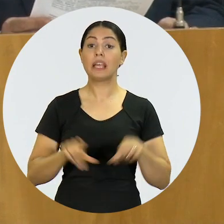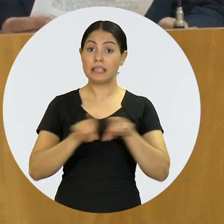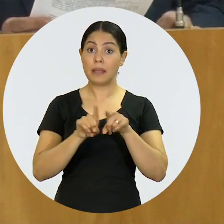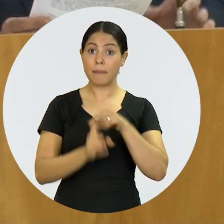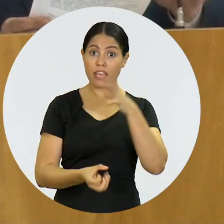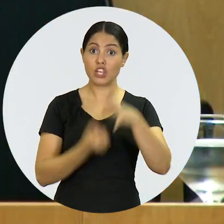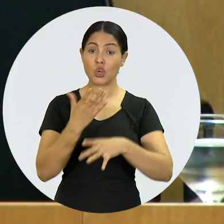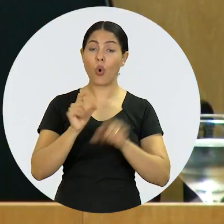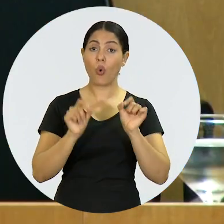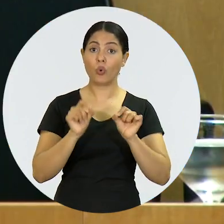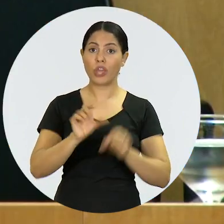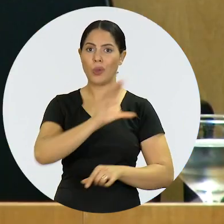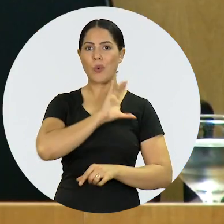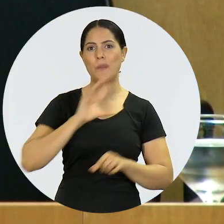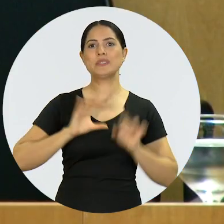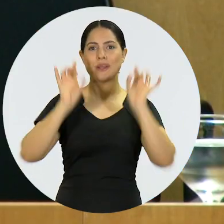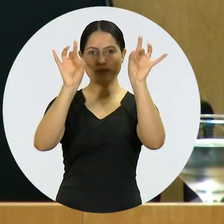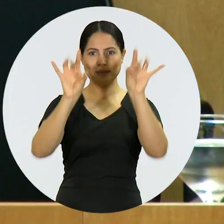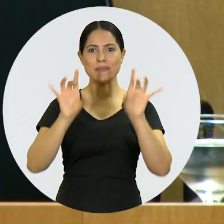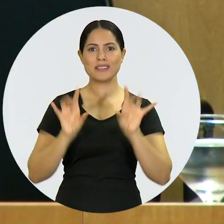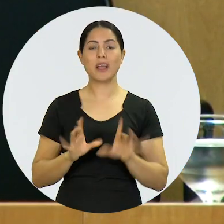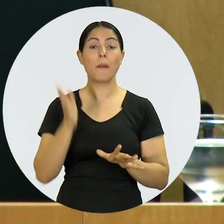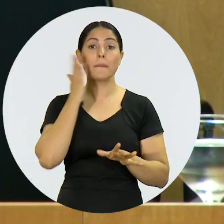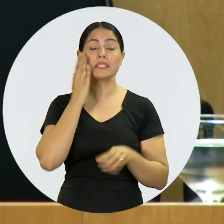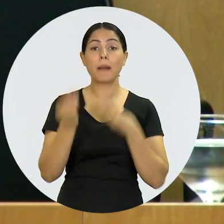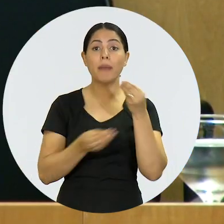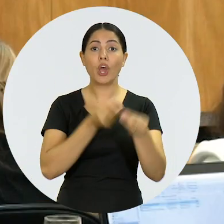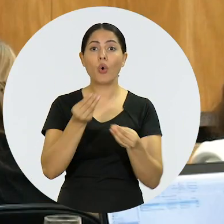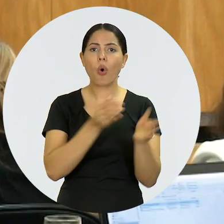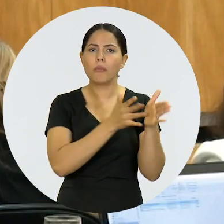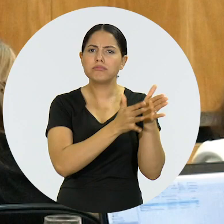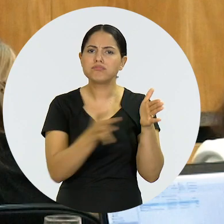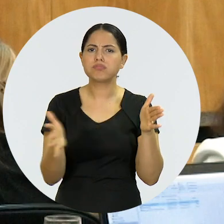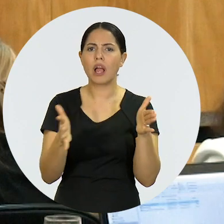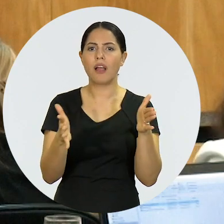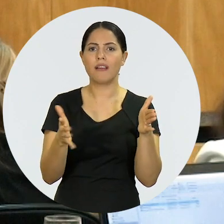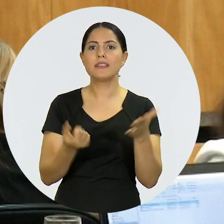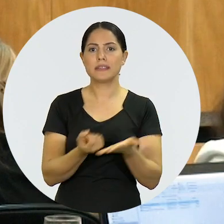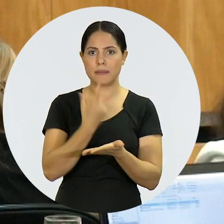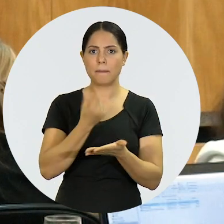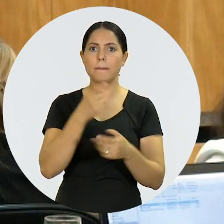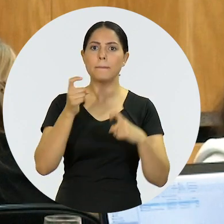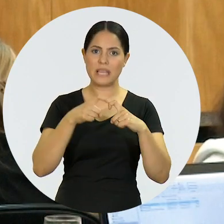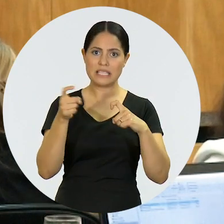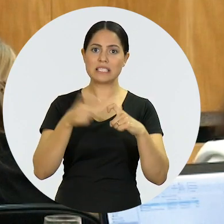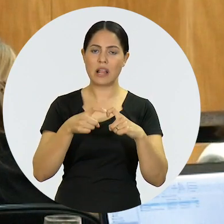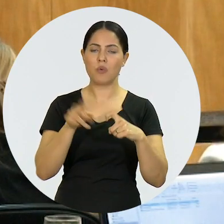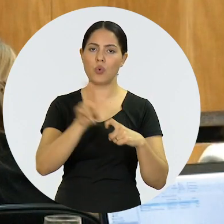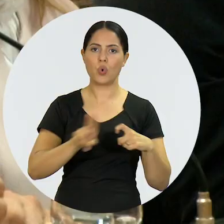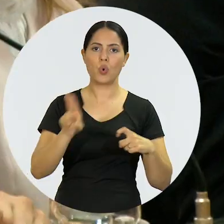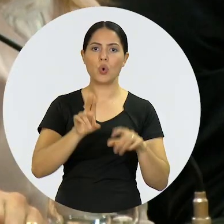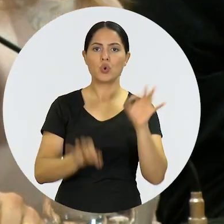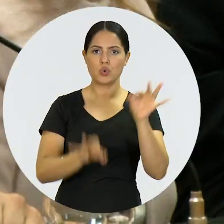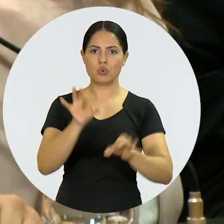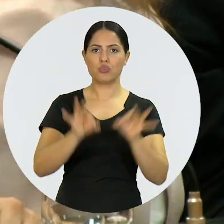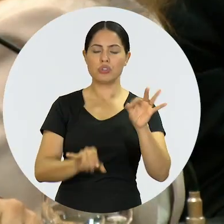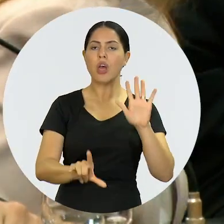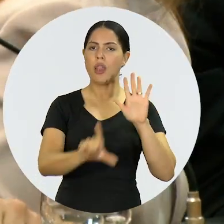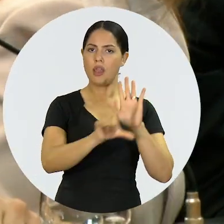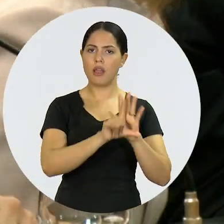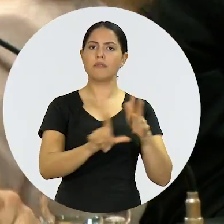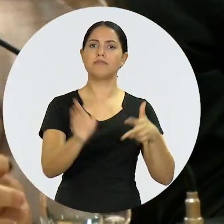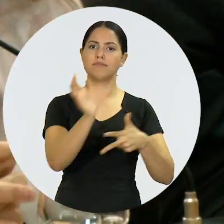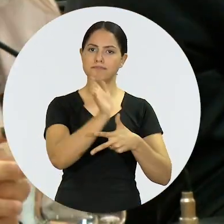decidiu criar uma comissão especial para acompanhar o processo de regulamentação da cannabis medicinal junto ao